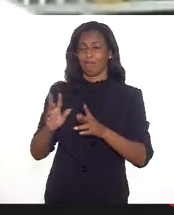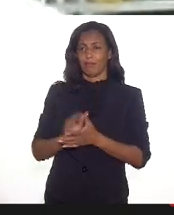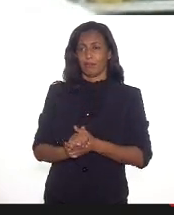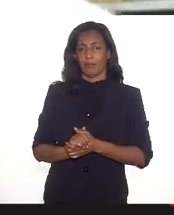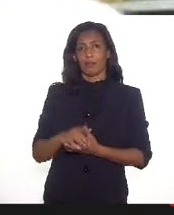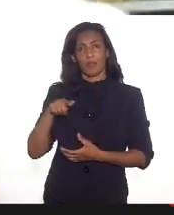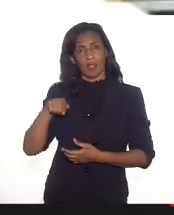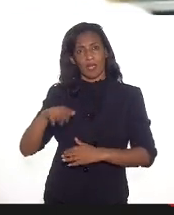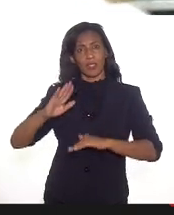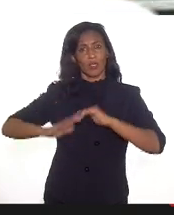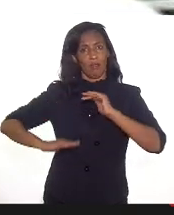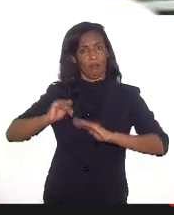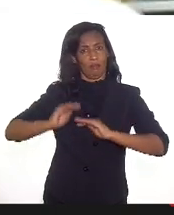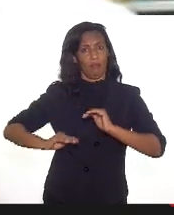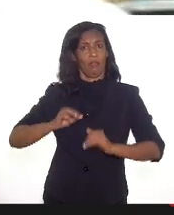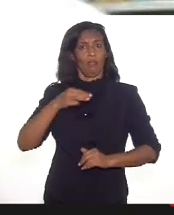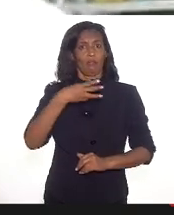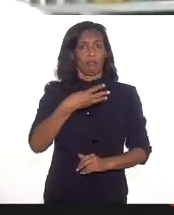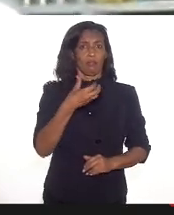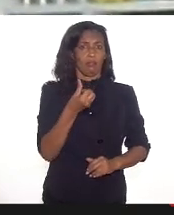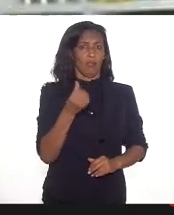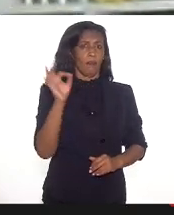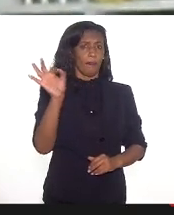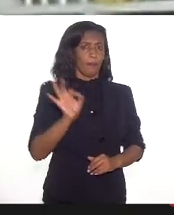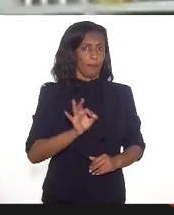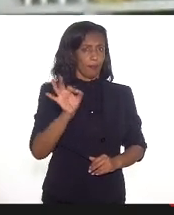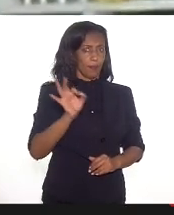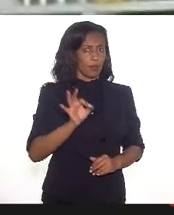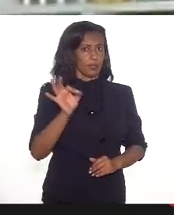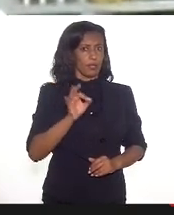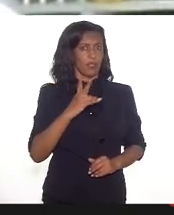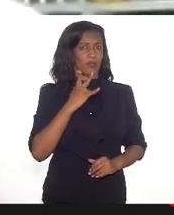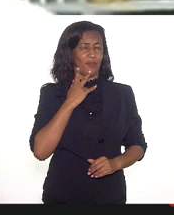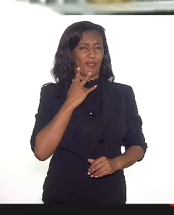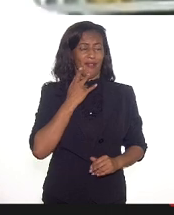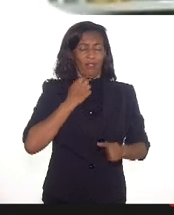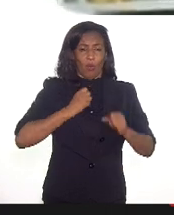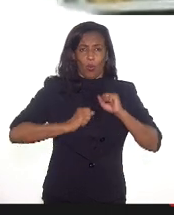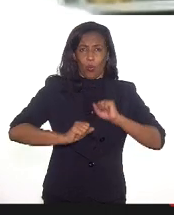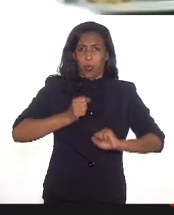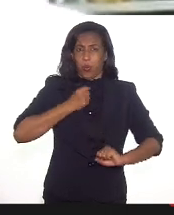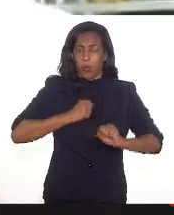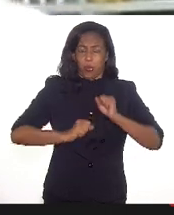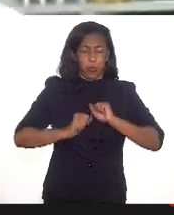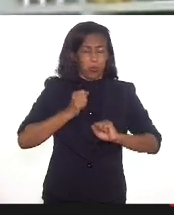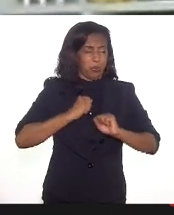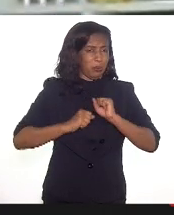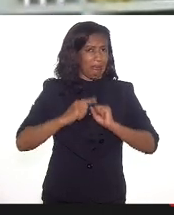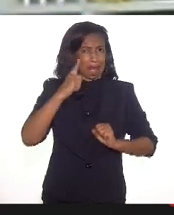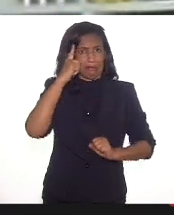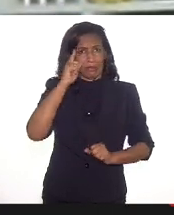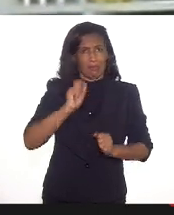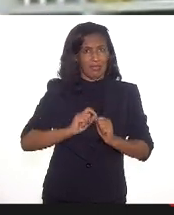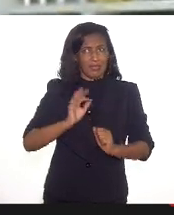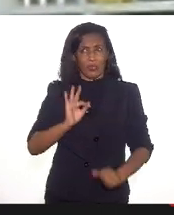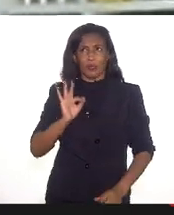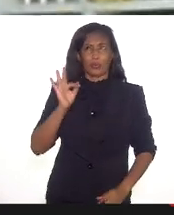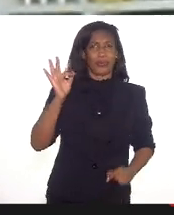profissionais, 36% demonstraram que vivem uma angústia em relação ao futuro profissional,